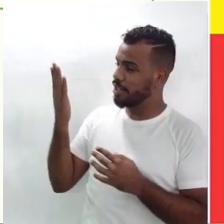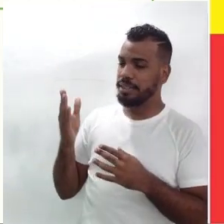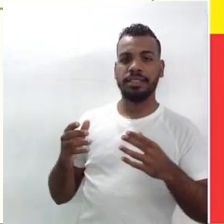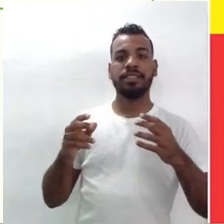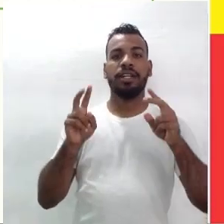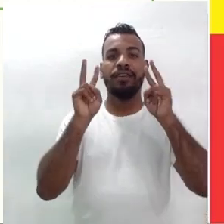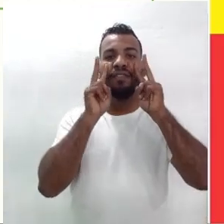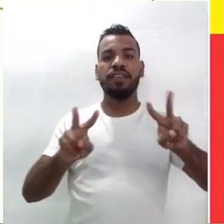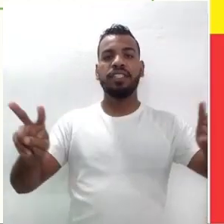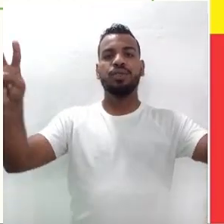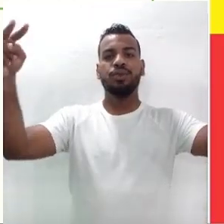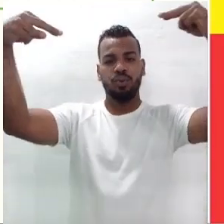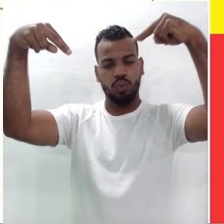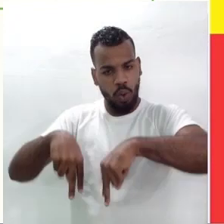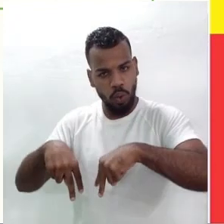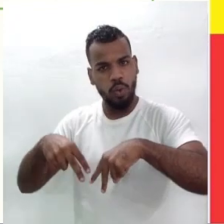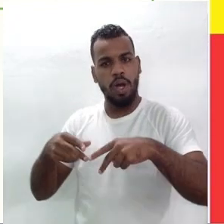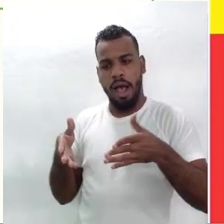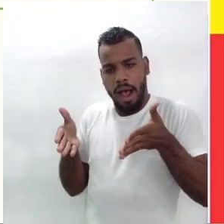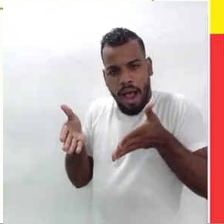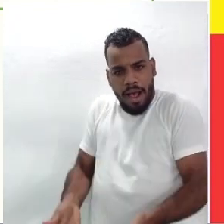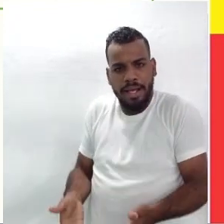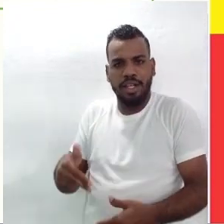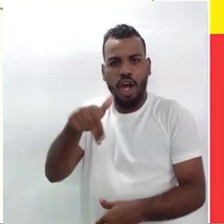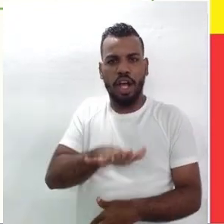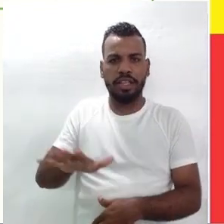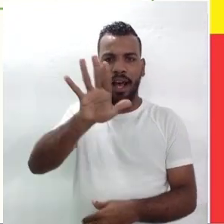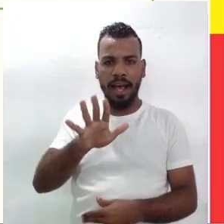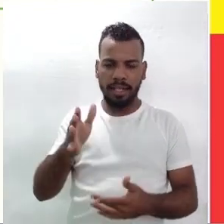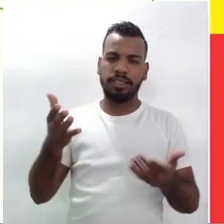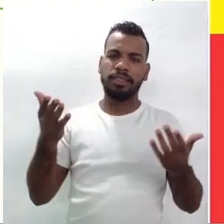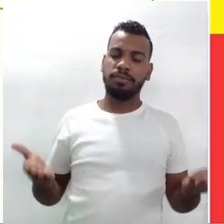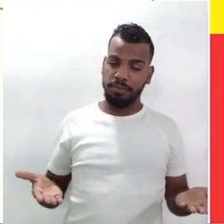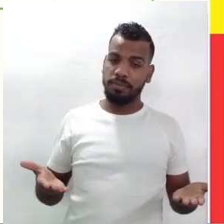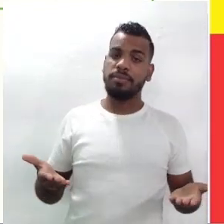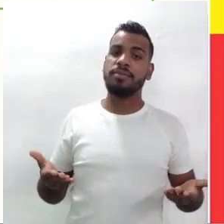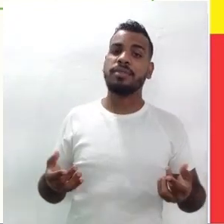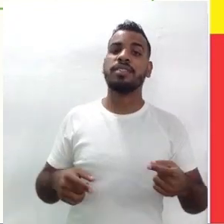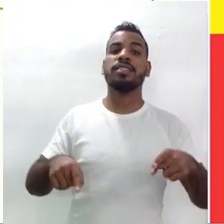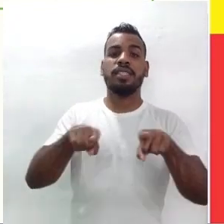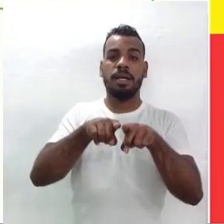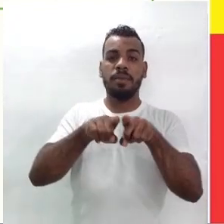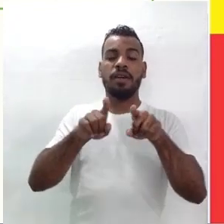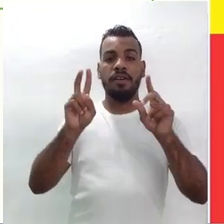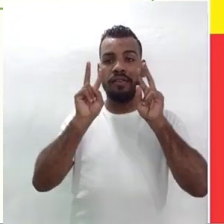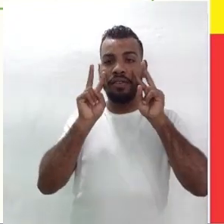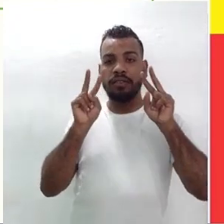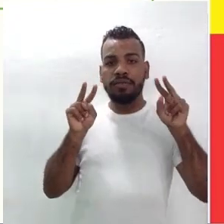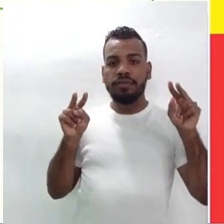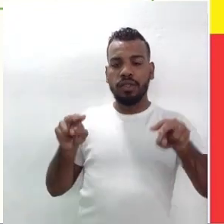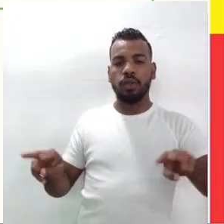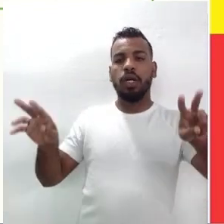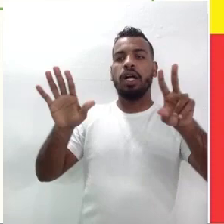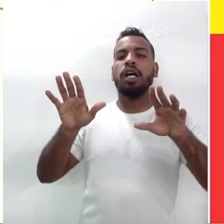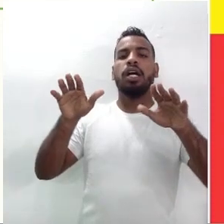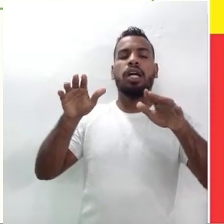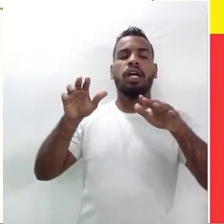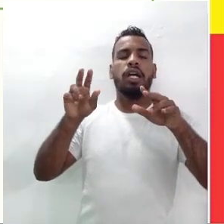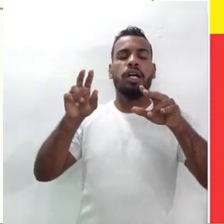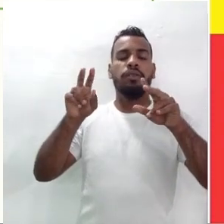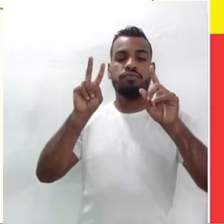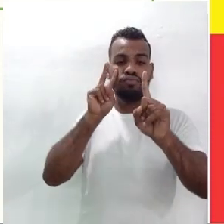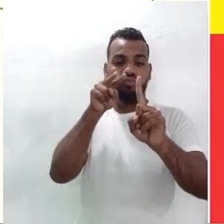visibilidade tão grande para o Nordeste, tanto quanto para o próprio Ariano. Então, é como se